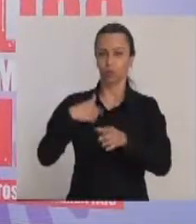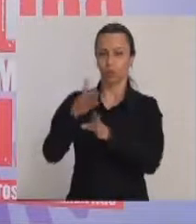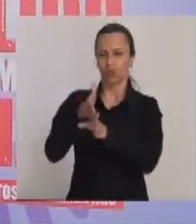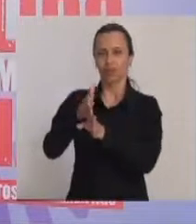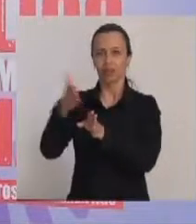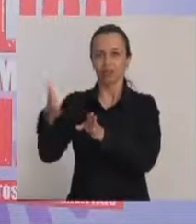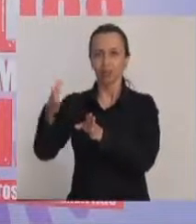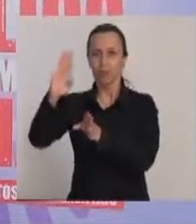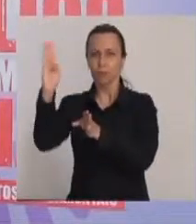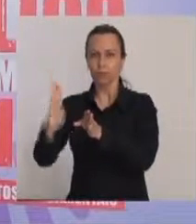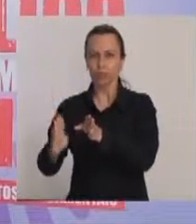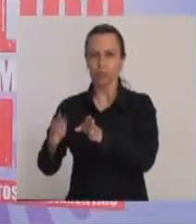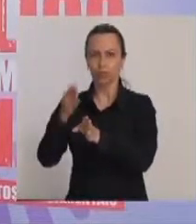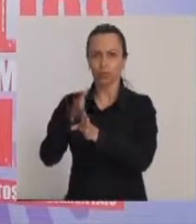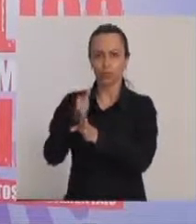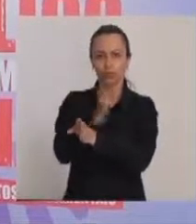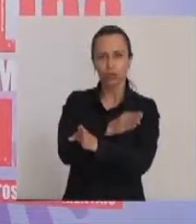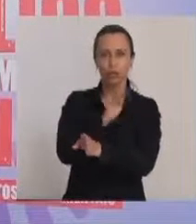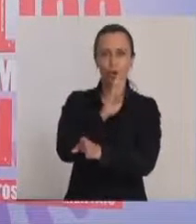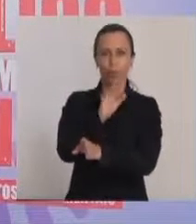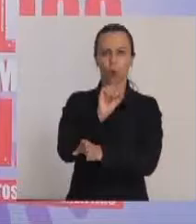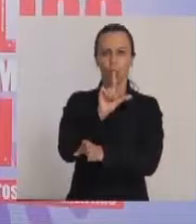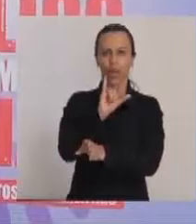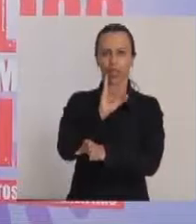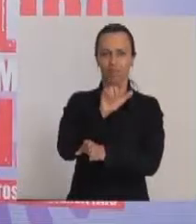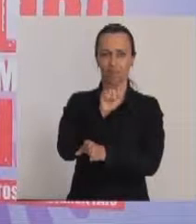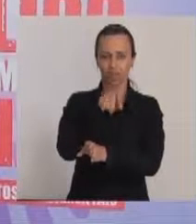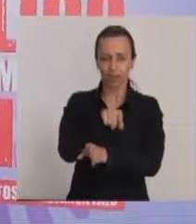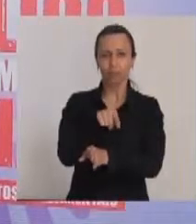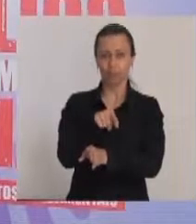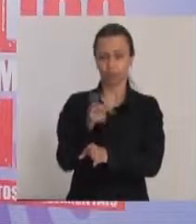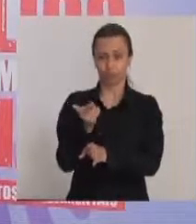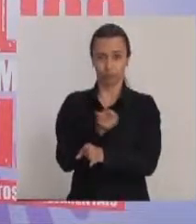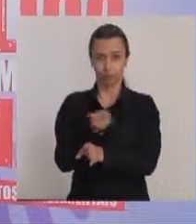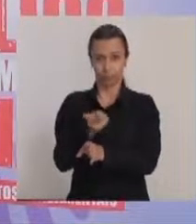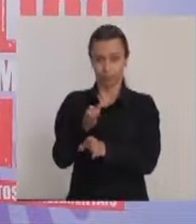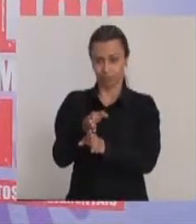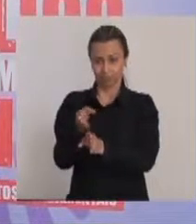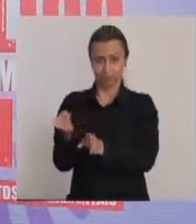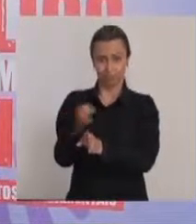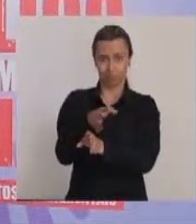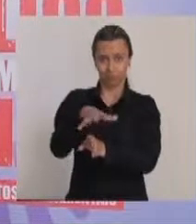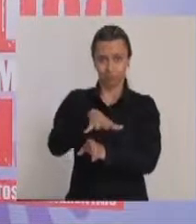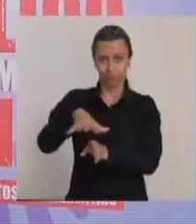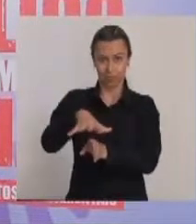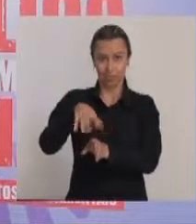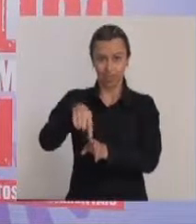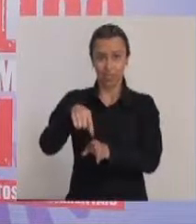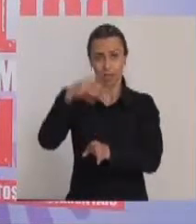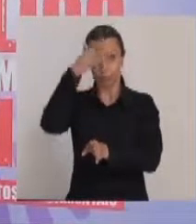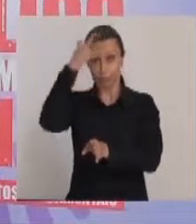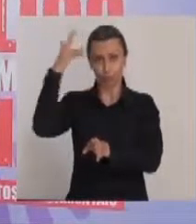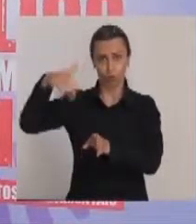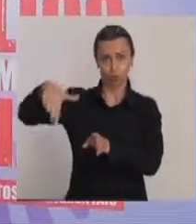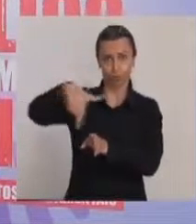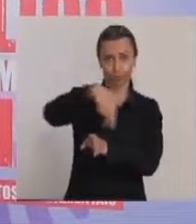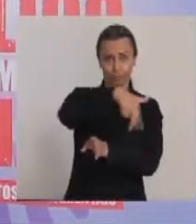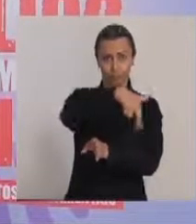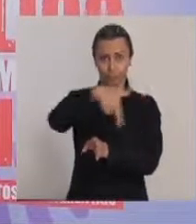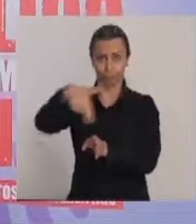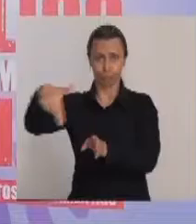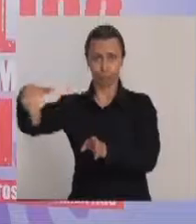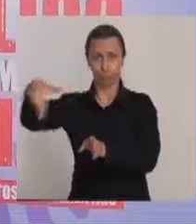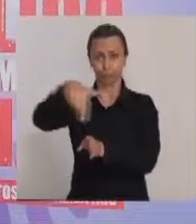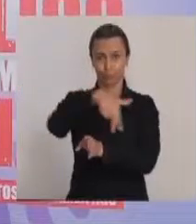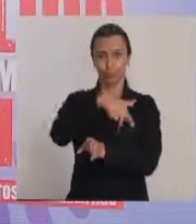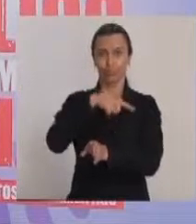trabalho na fronteira da Bolívia com o Brasil e aí é um espaço onde